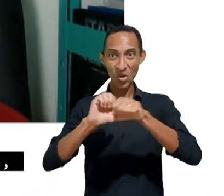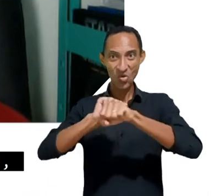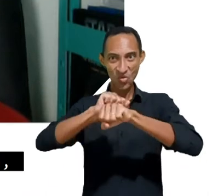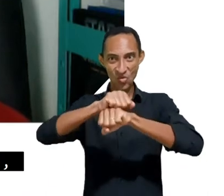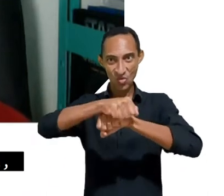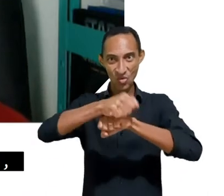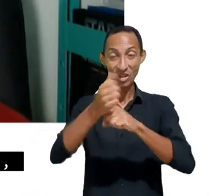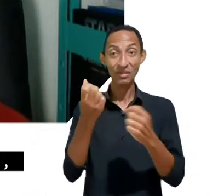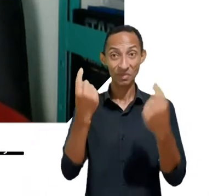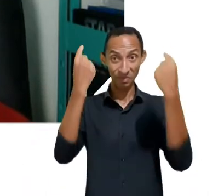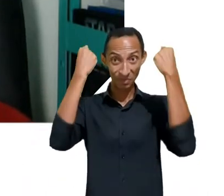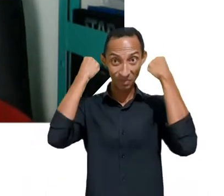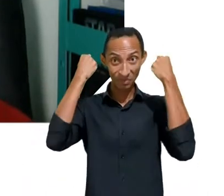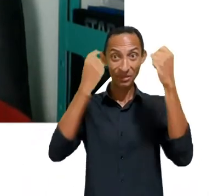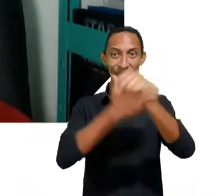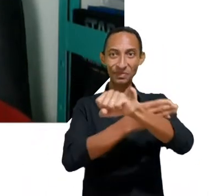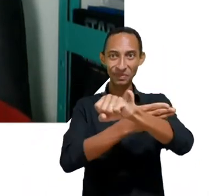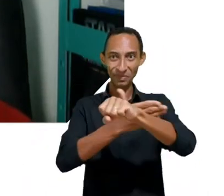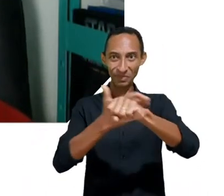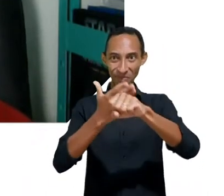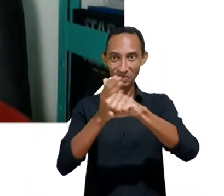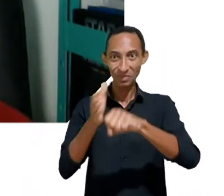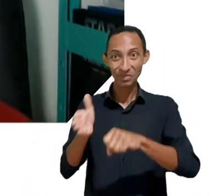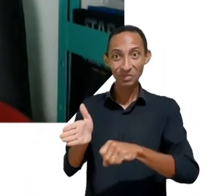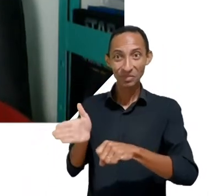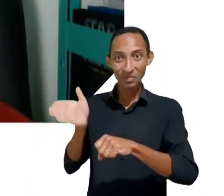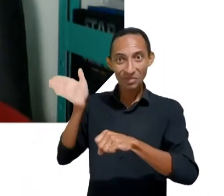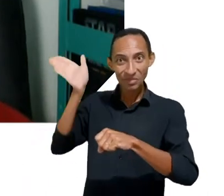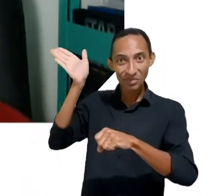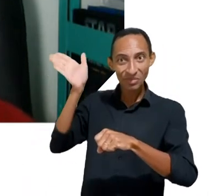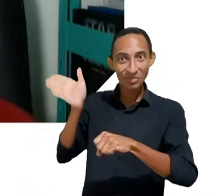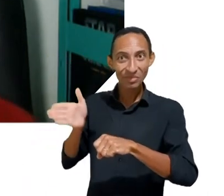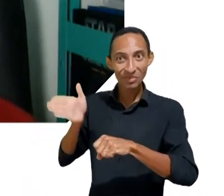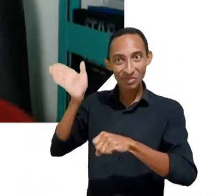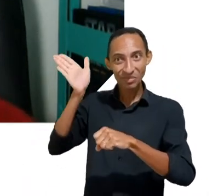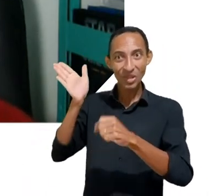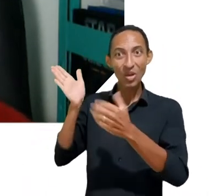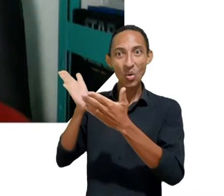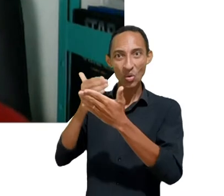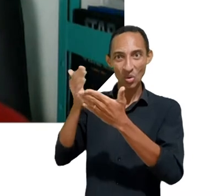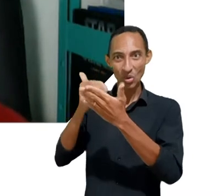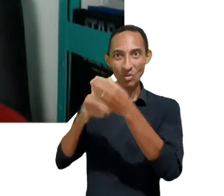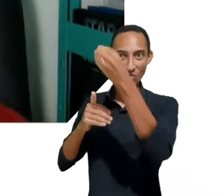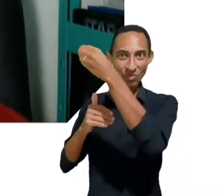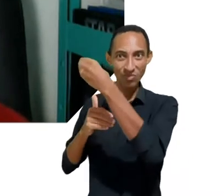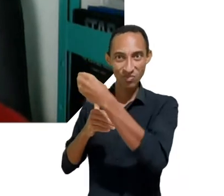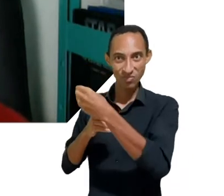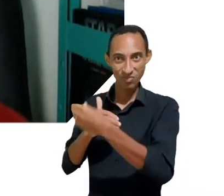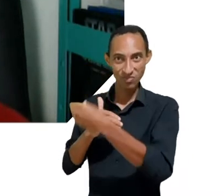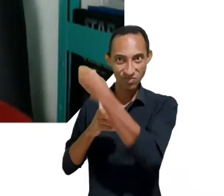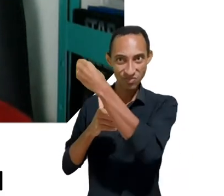prateleira com livros, com destaque para uma edição da obra de 1984 e alguns livros sobre história em quadrinhos.